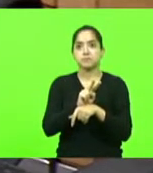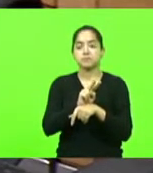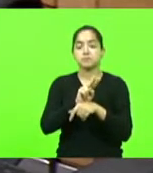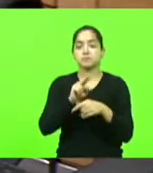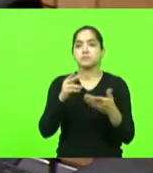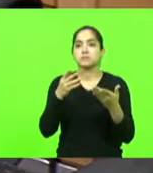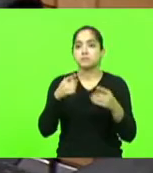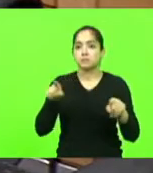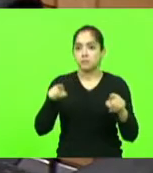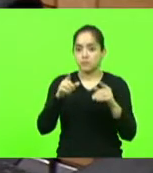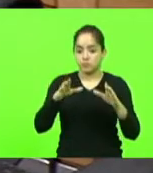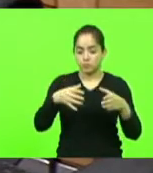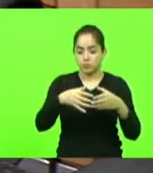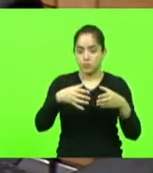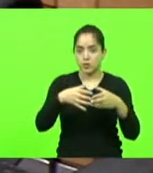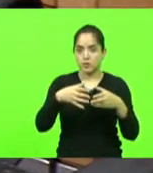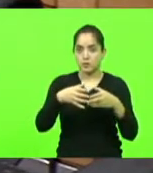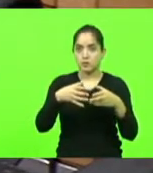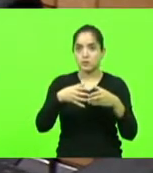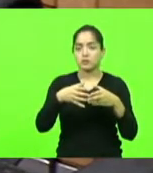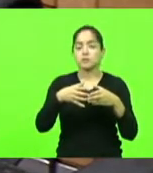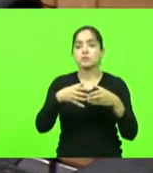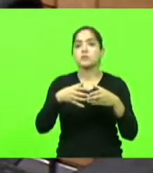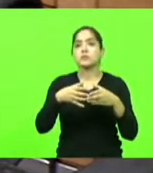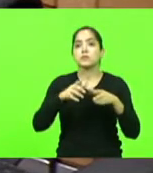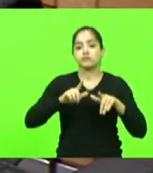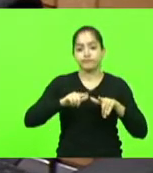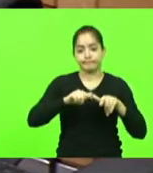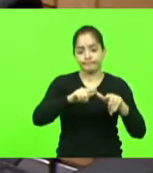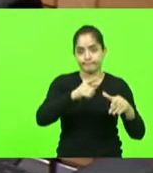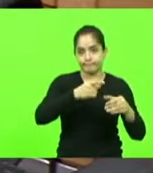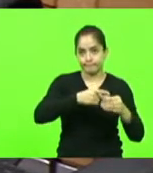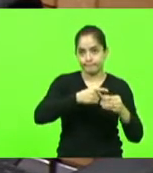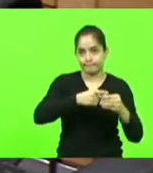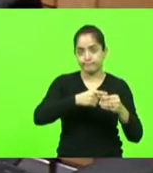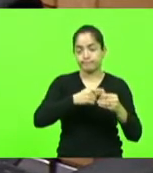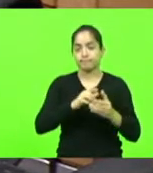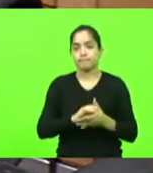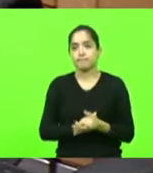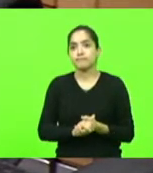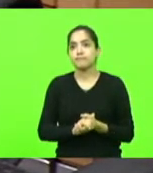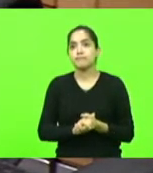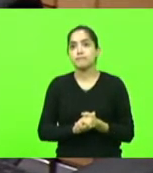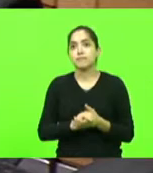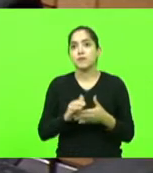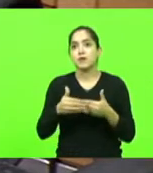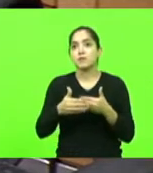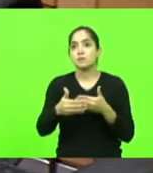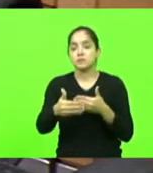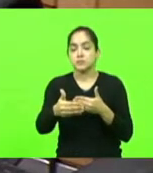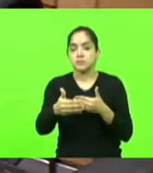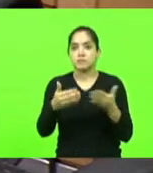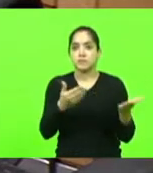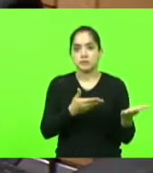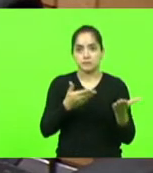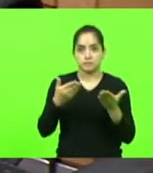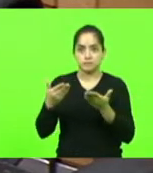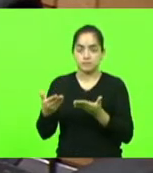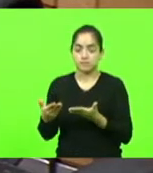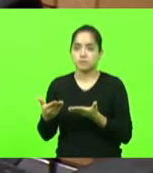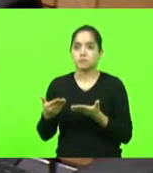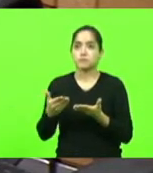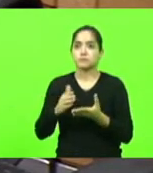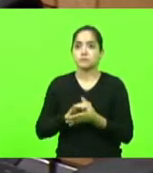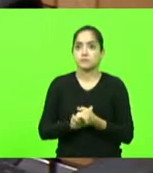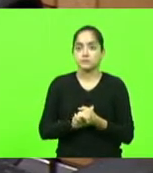grupo Guardiãs de Anitta de Laguna. No momento seguinte, o senhor presidente concedeu a palavra ao excelentíssimo